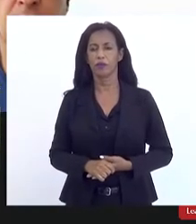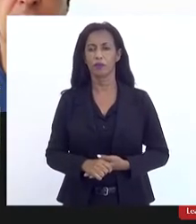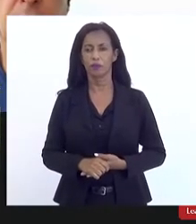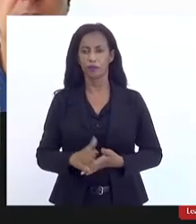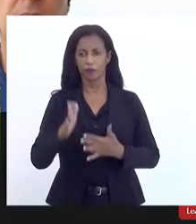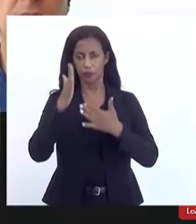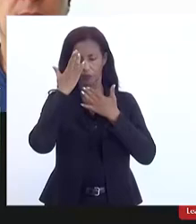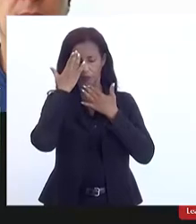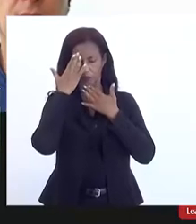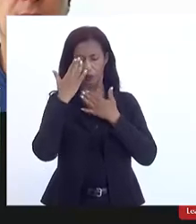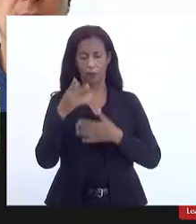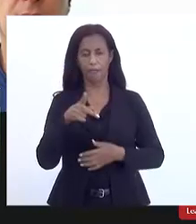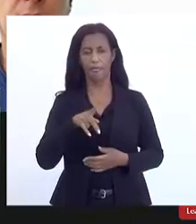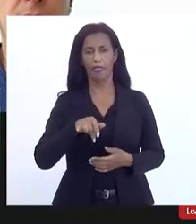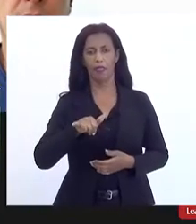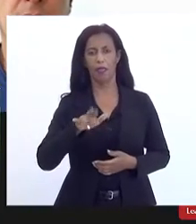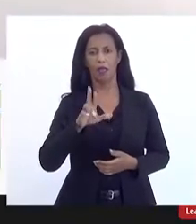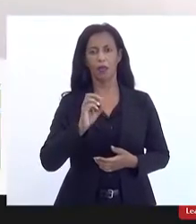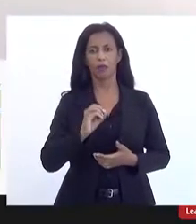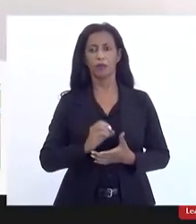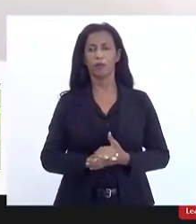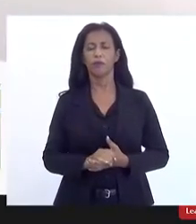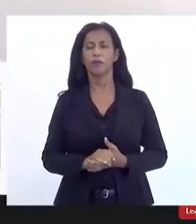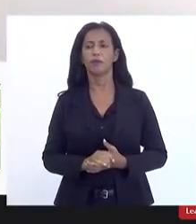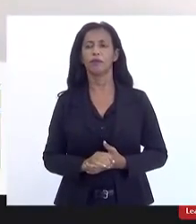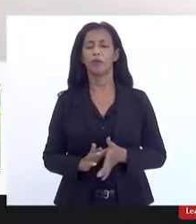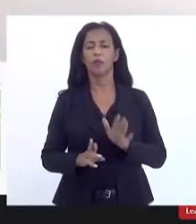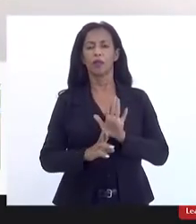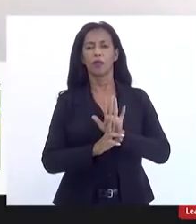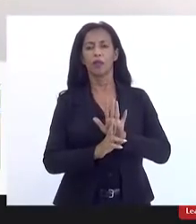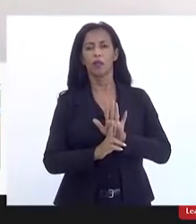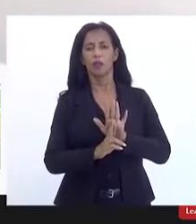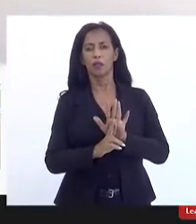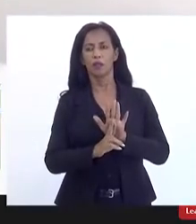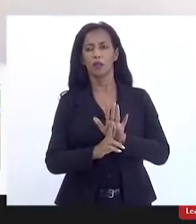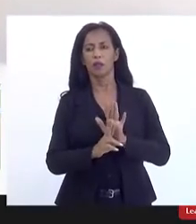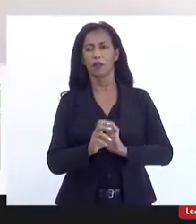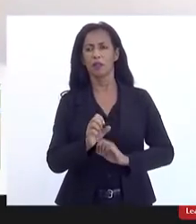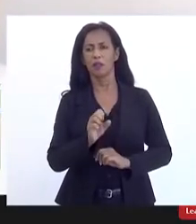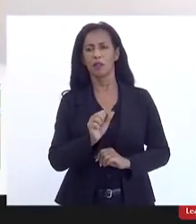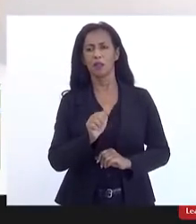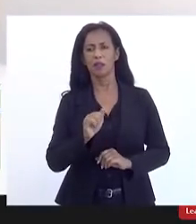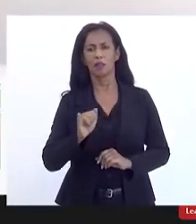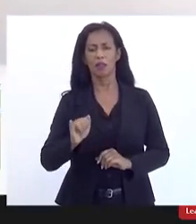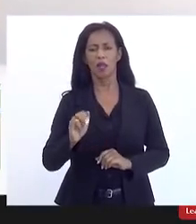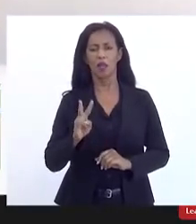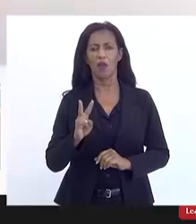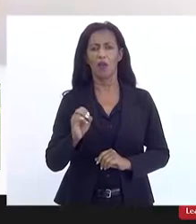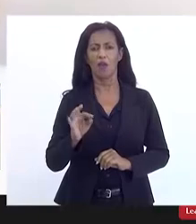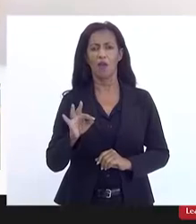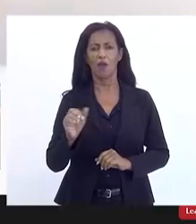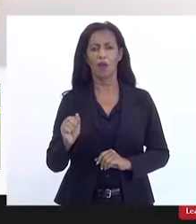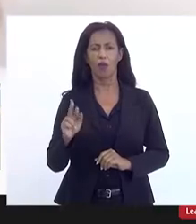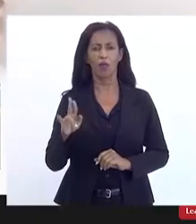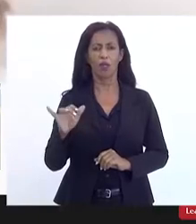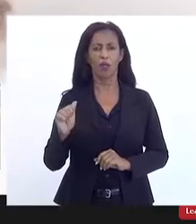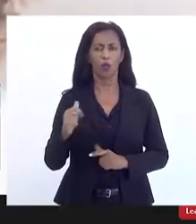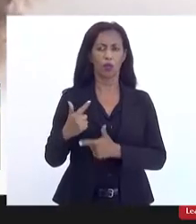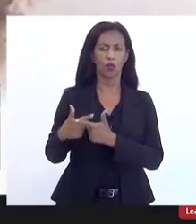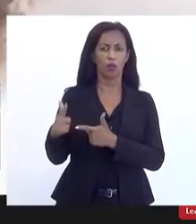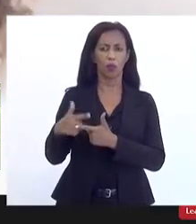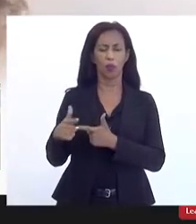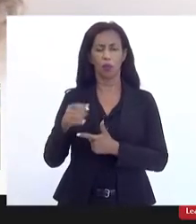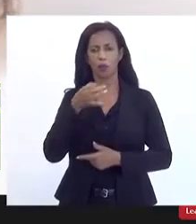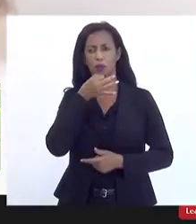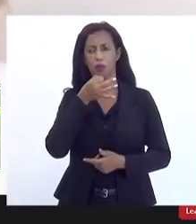Obrigado Paulo a representante da SAI de Volta Redonda aqui Jane Soares ela está com um problema no